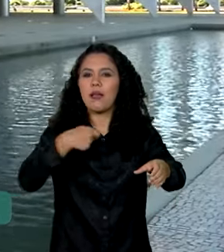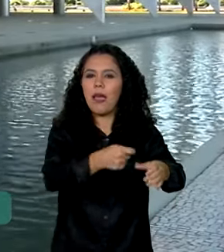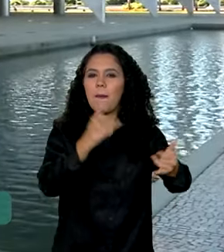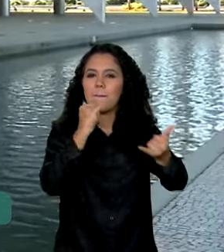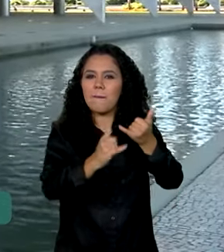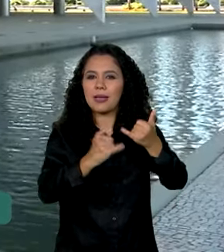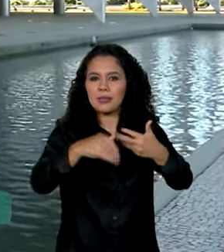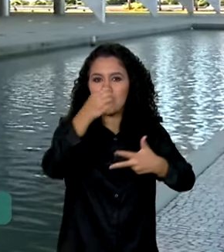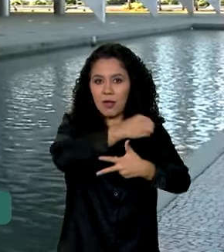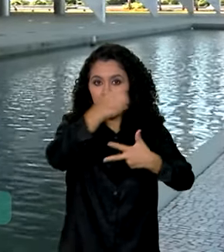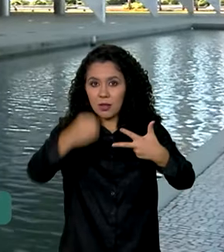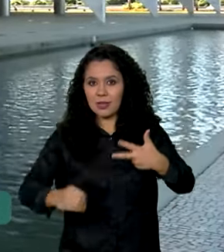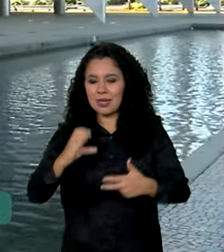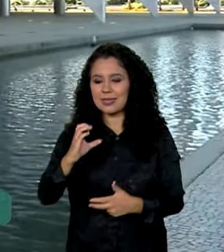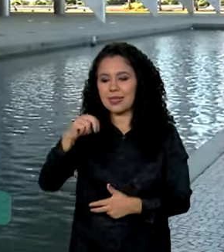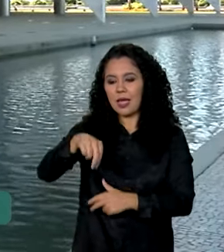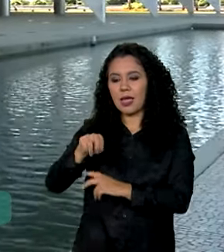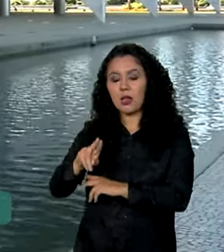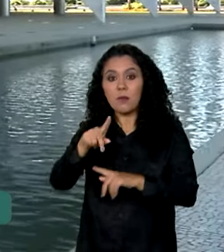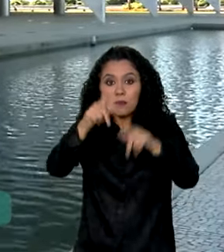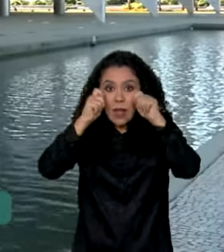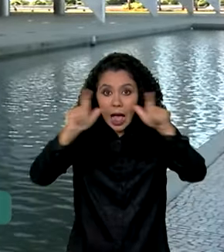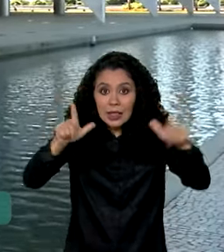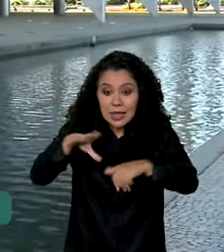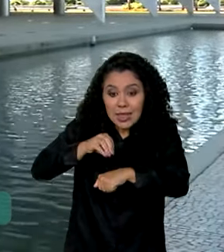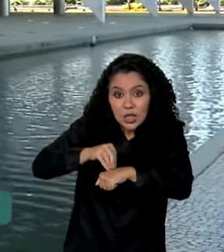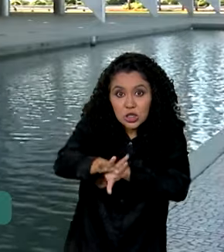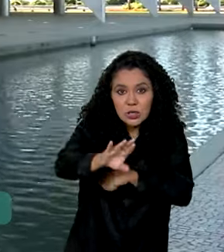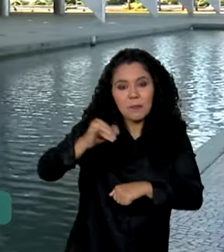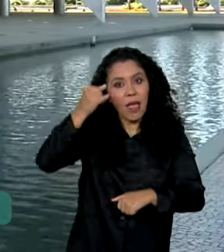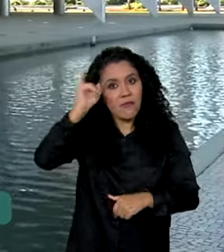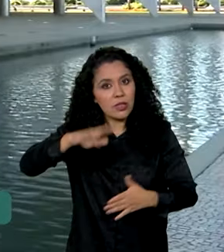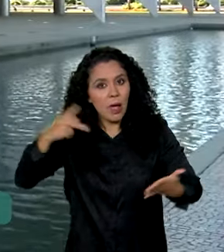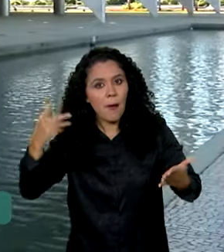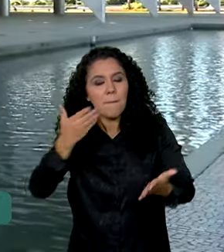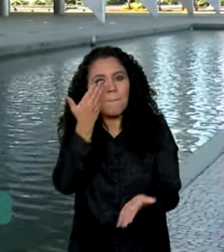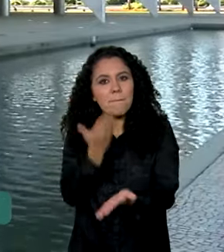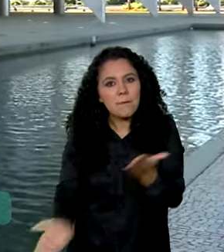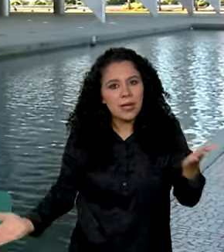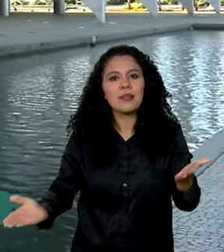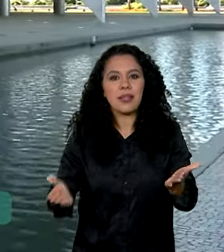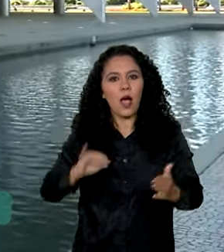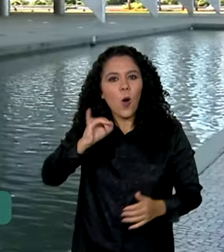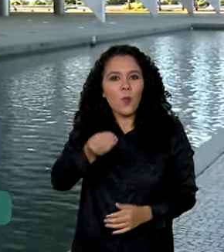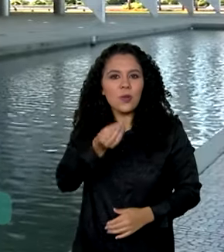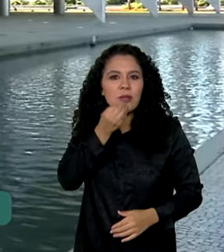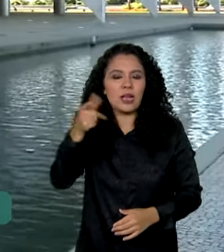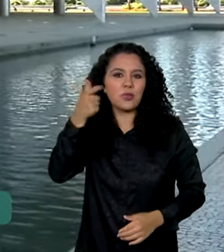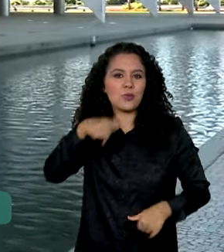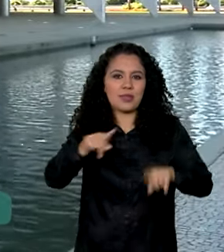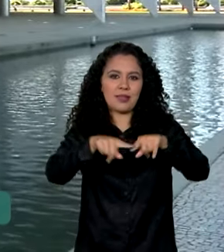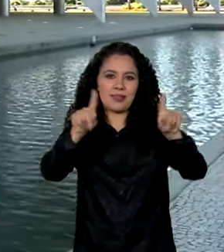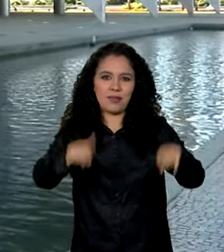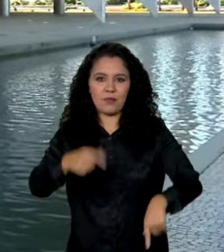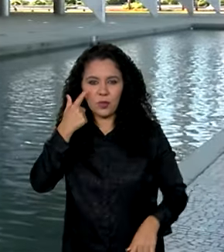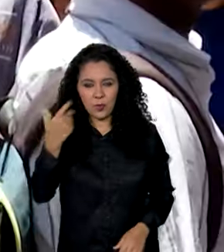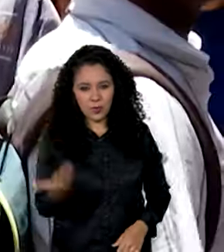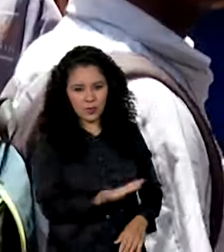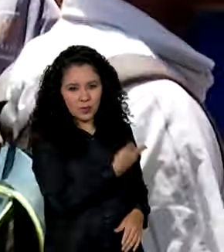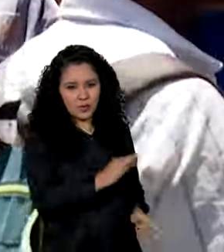unificado, precisa ficar atento às dicas para não perder a chance de se tornar um servidor público. Vamos ver nessa reportagem.